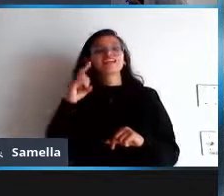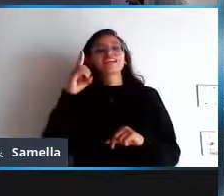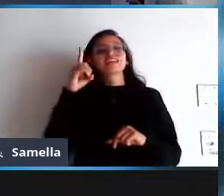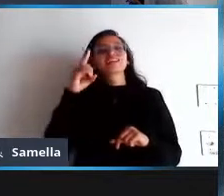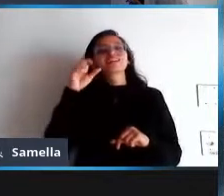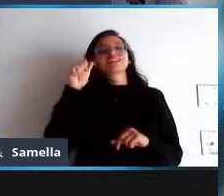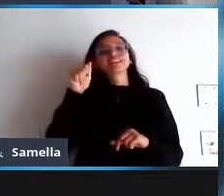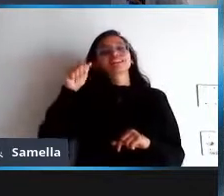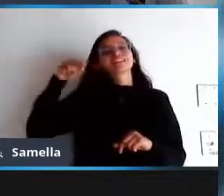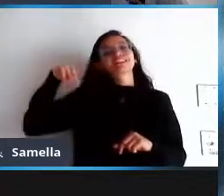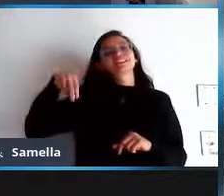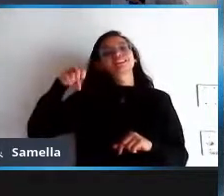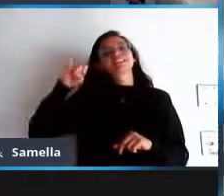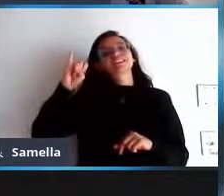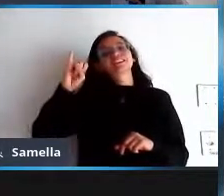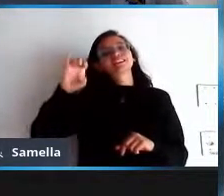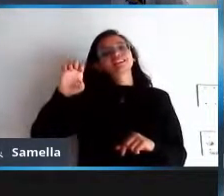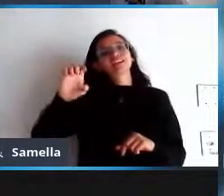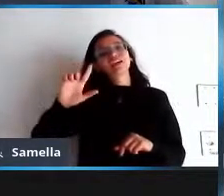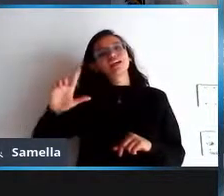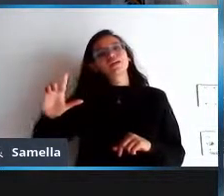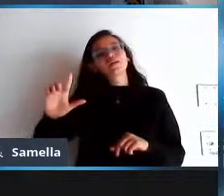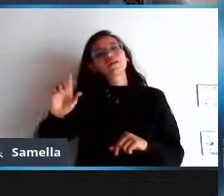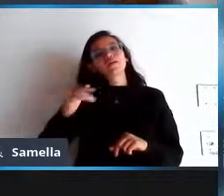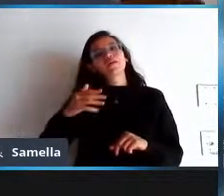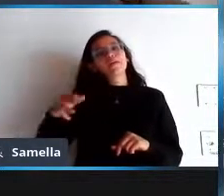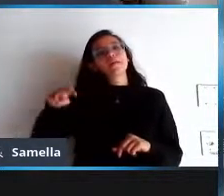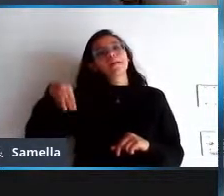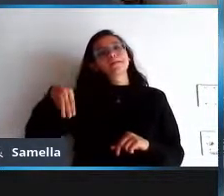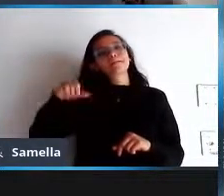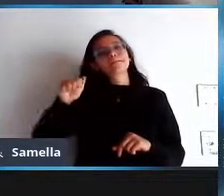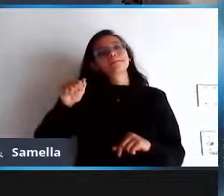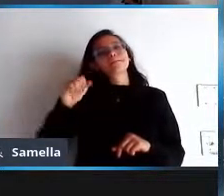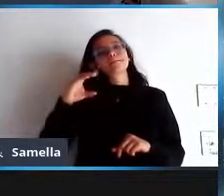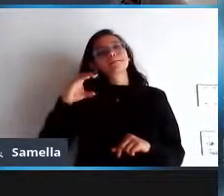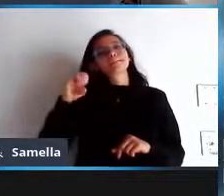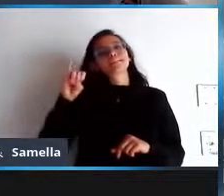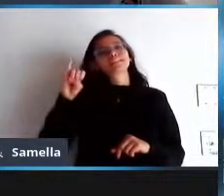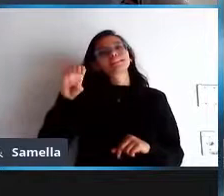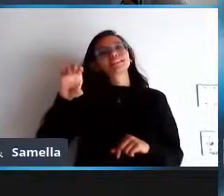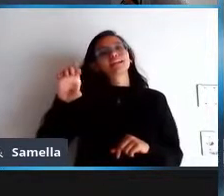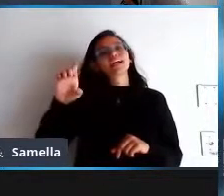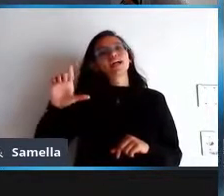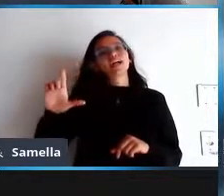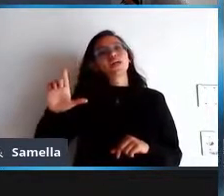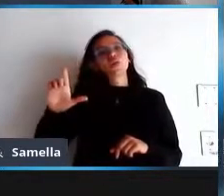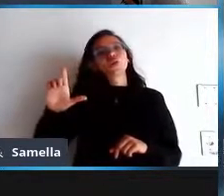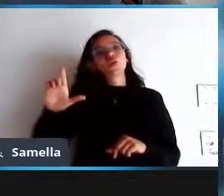Maciel Daniel Maciel se encontra aí Daniel Maciel